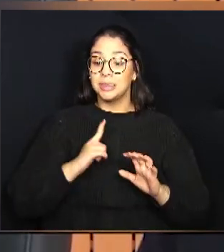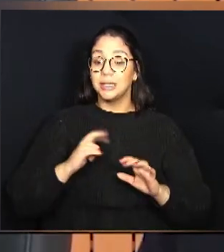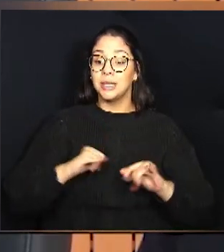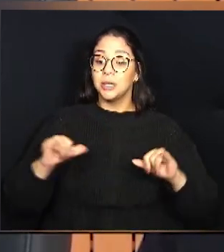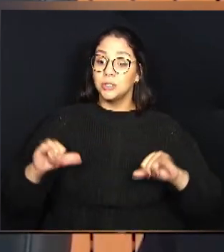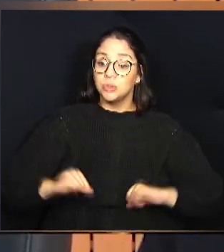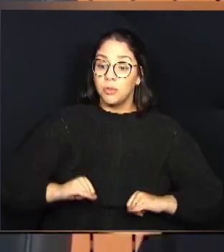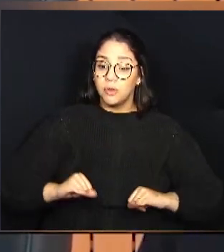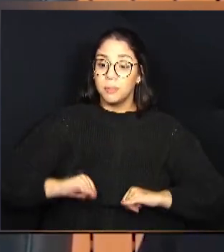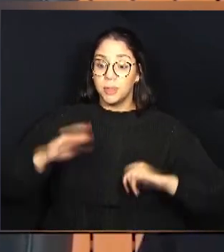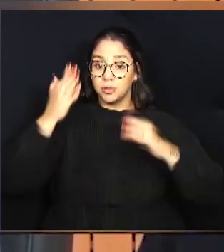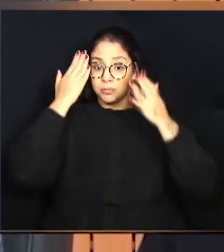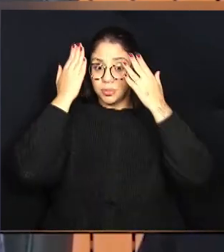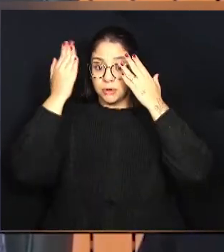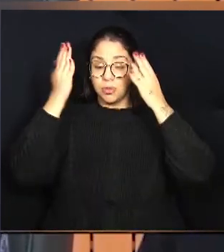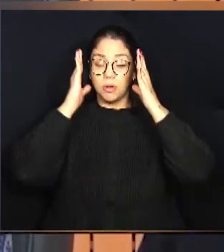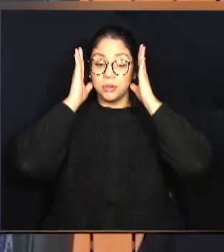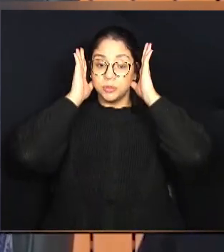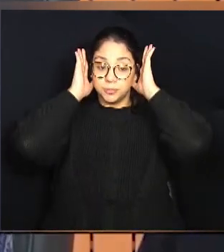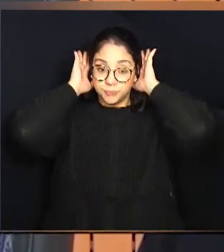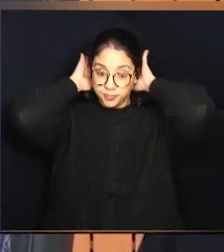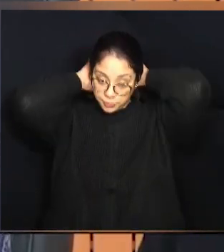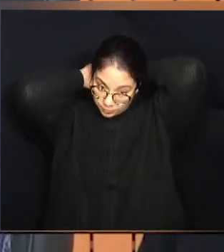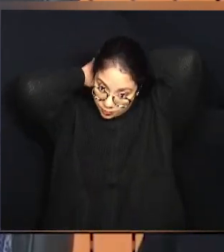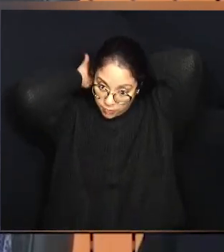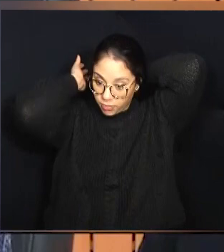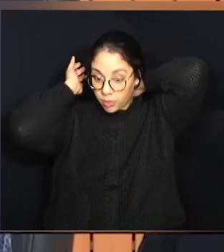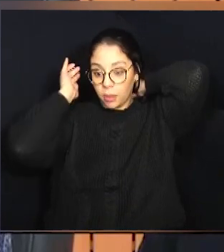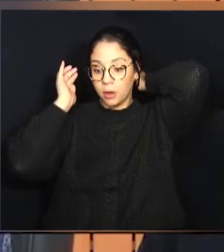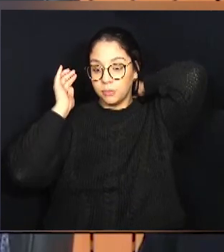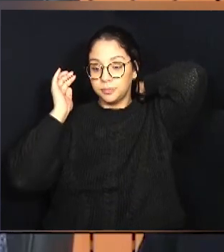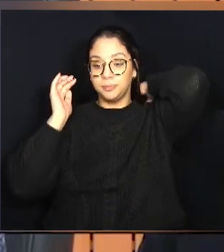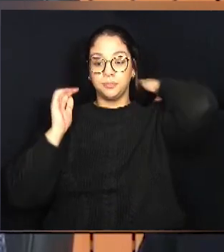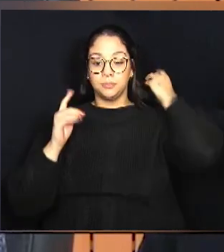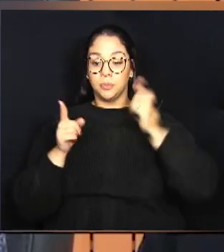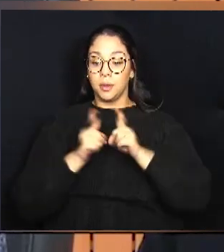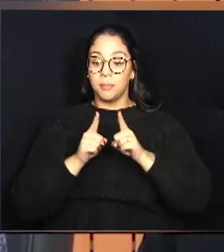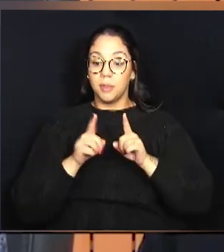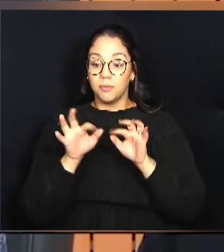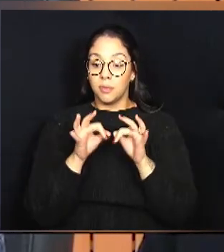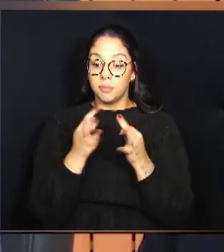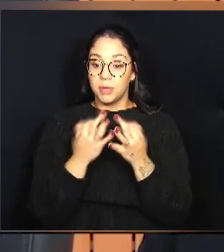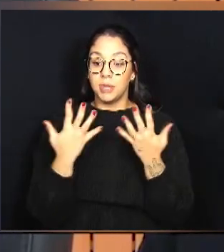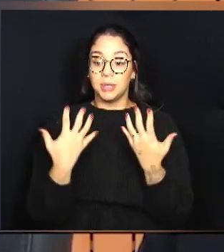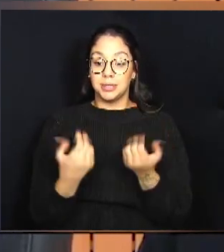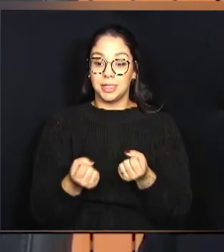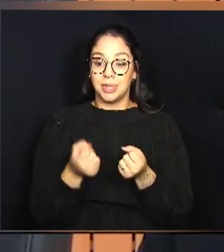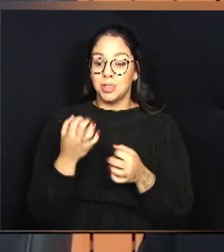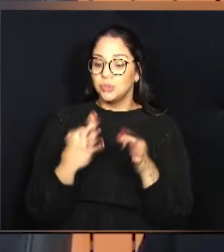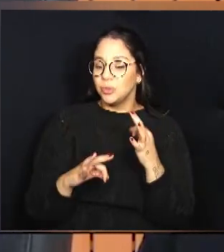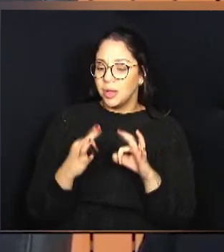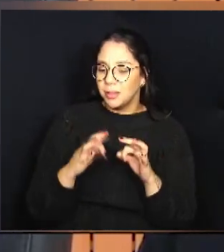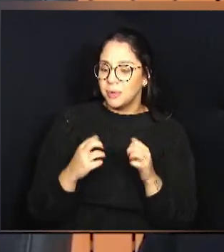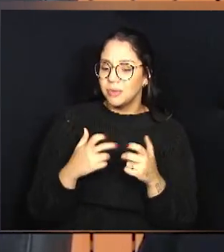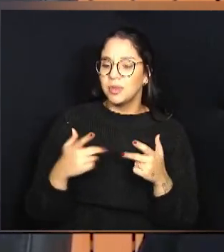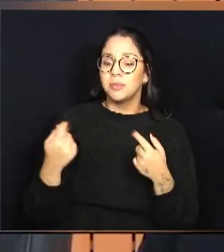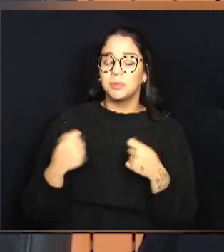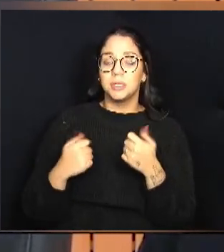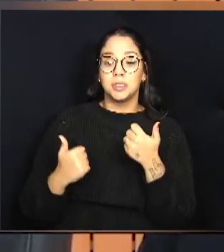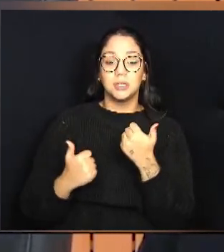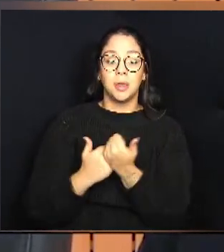gestação. Então, ela tem um sofrimento psicológico, muitas vezes aceitação da família, muitos julgamentos.